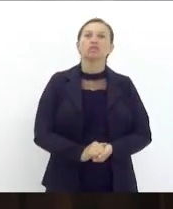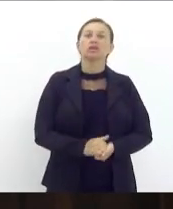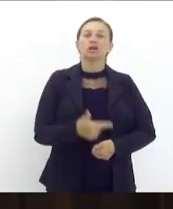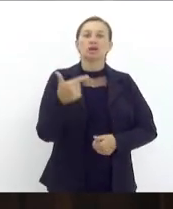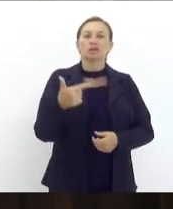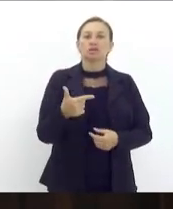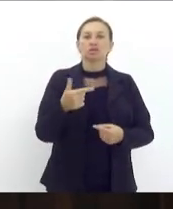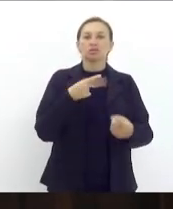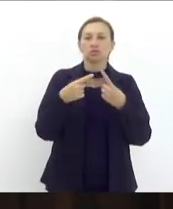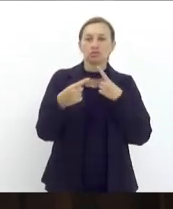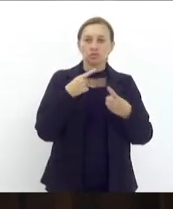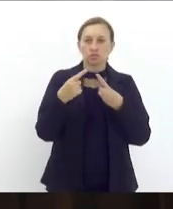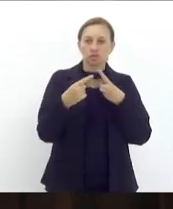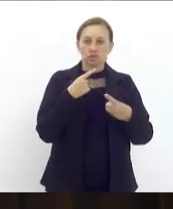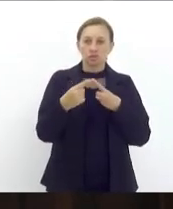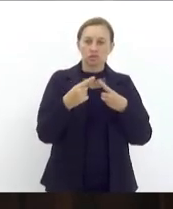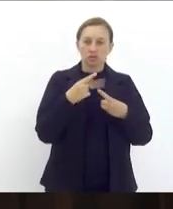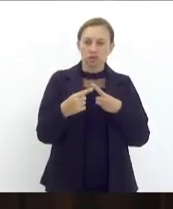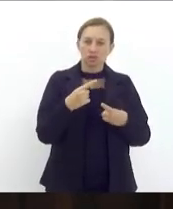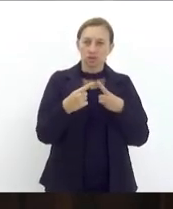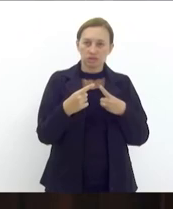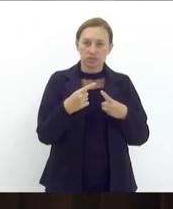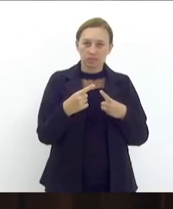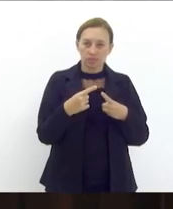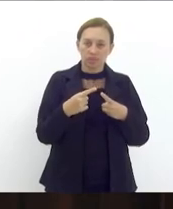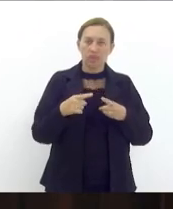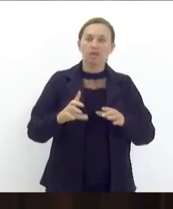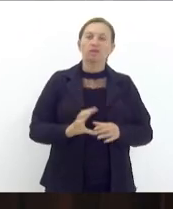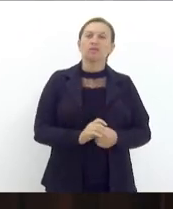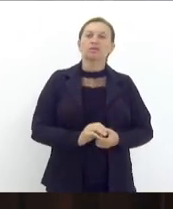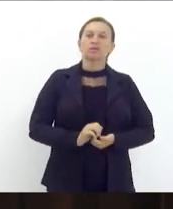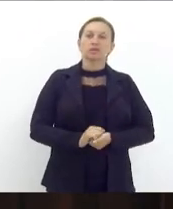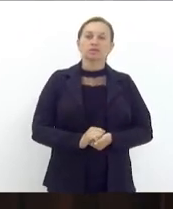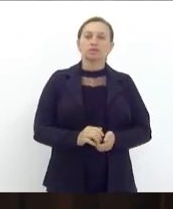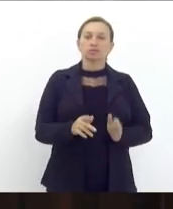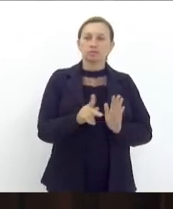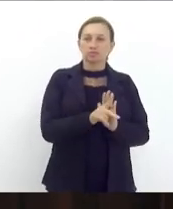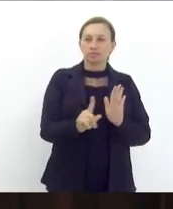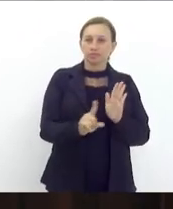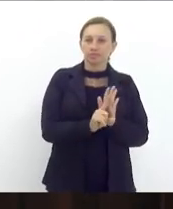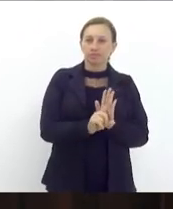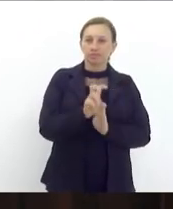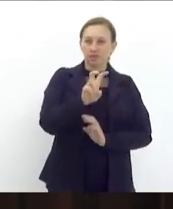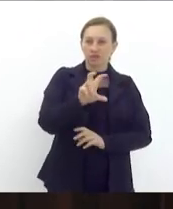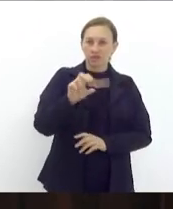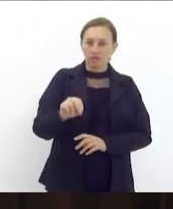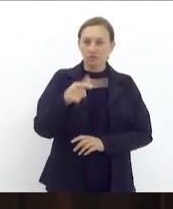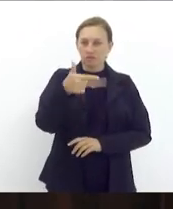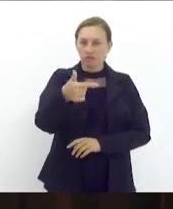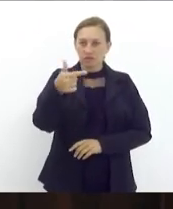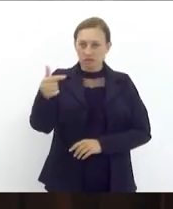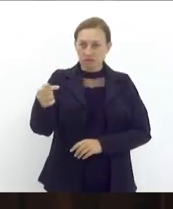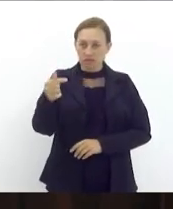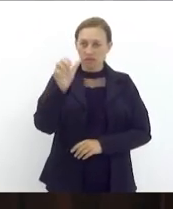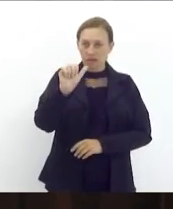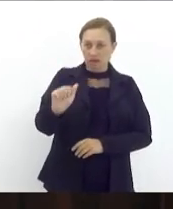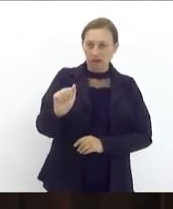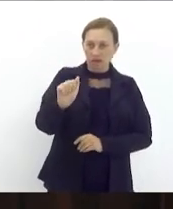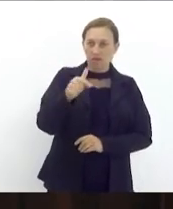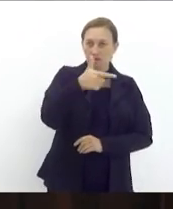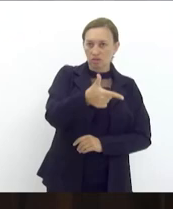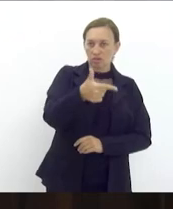em segunda discussão redação do vencido assim emendada projeto de lei número 5027A